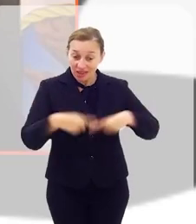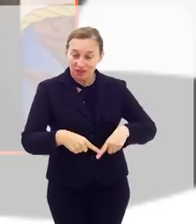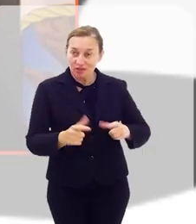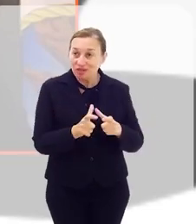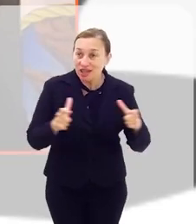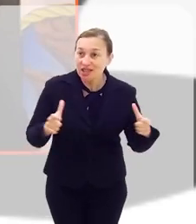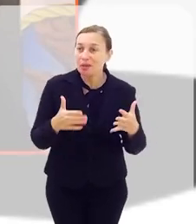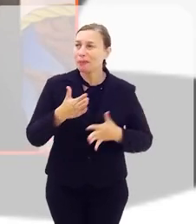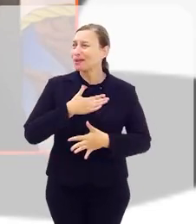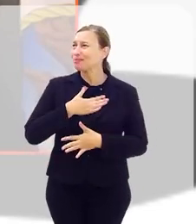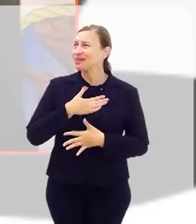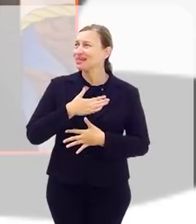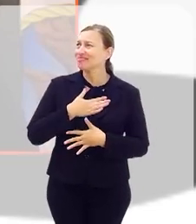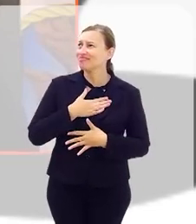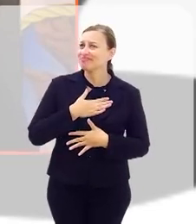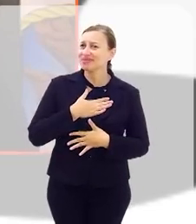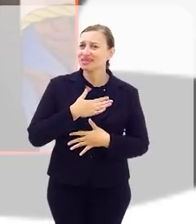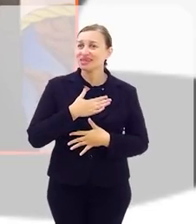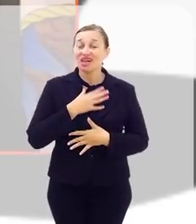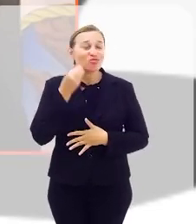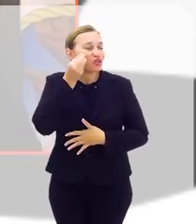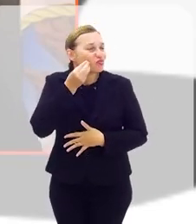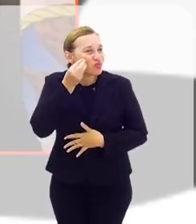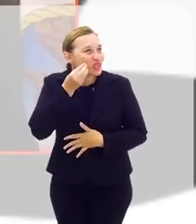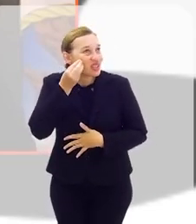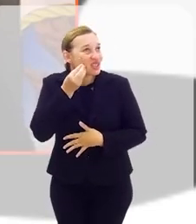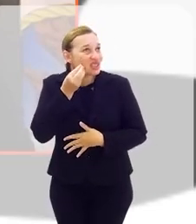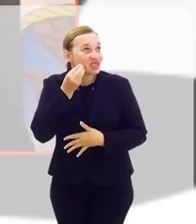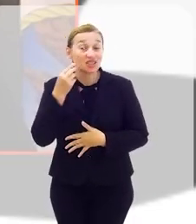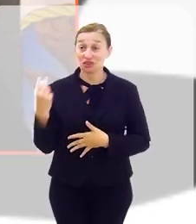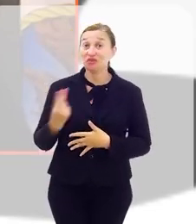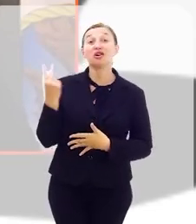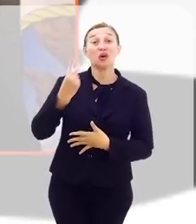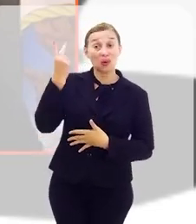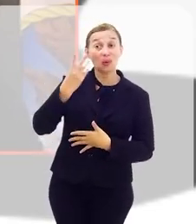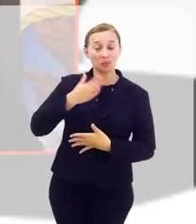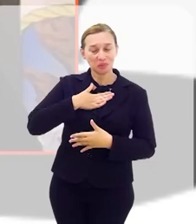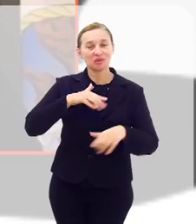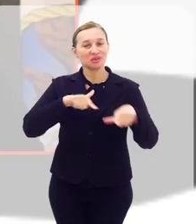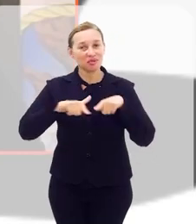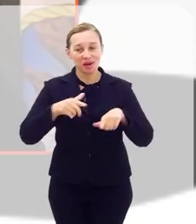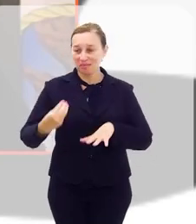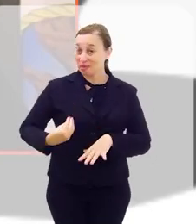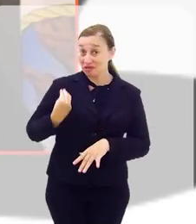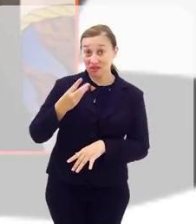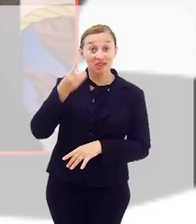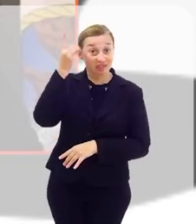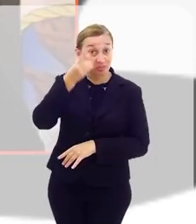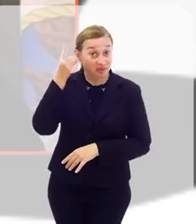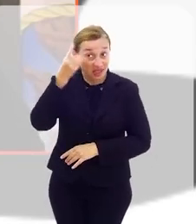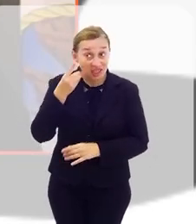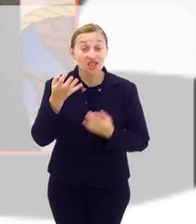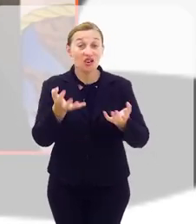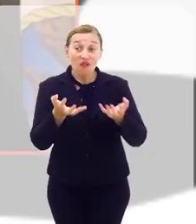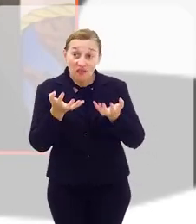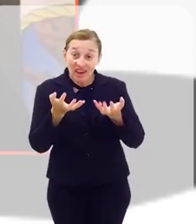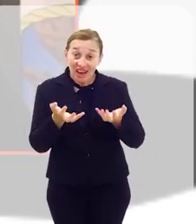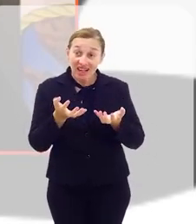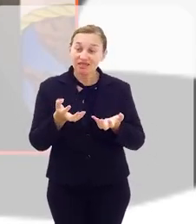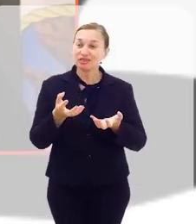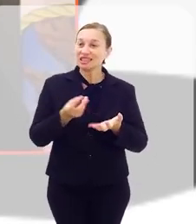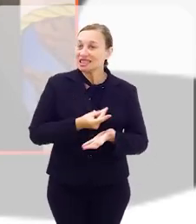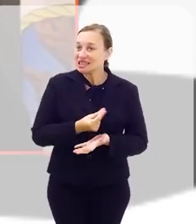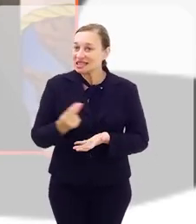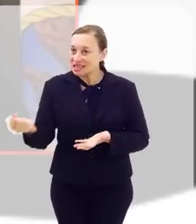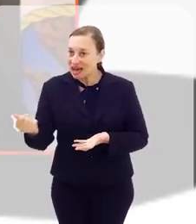desafio, para mim, é uma captação de experiência, de grande relevância para o meu mandato, para a vida pública. E eu quero e